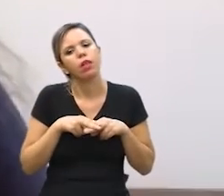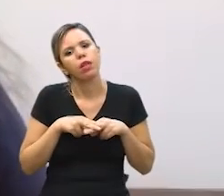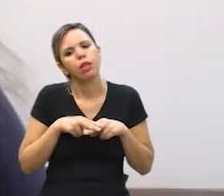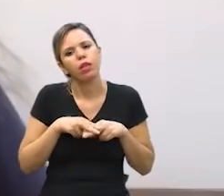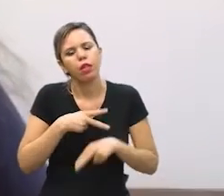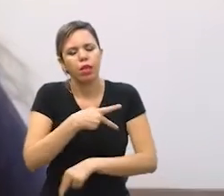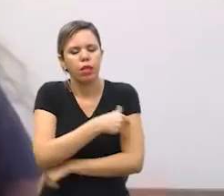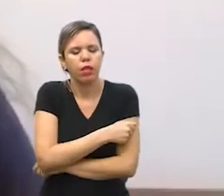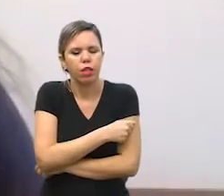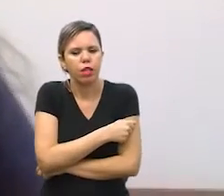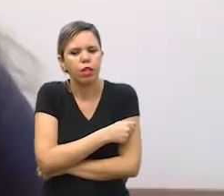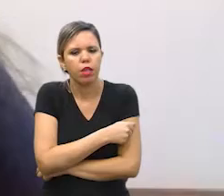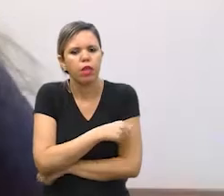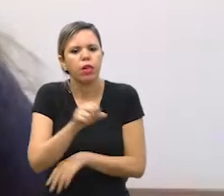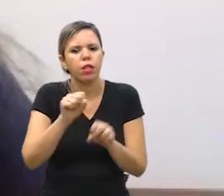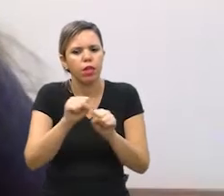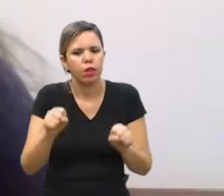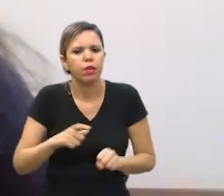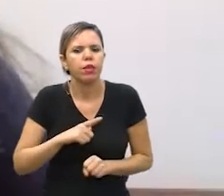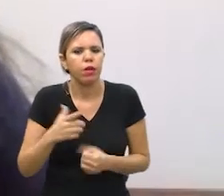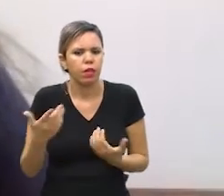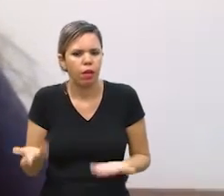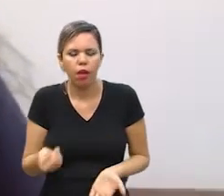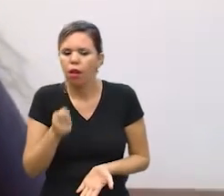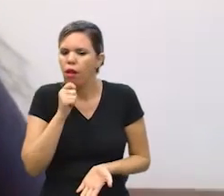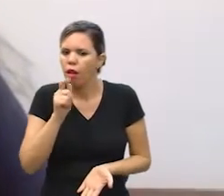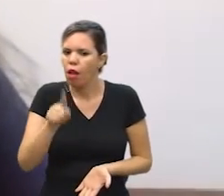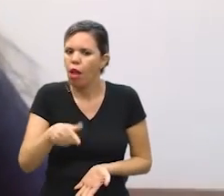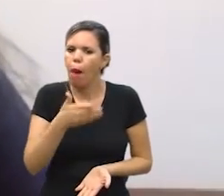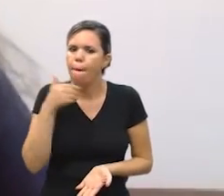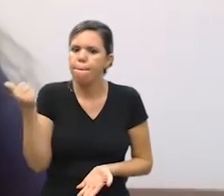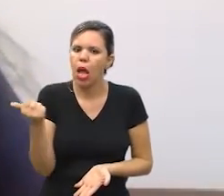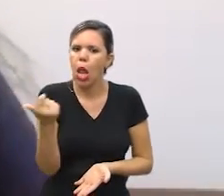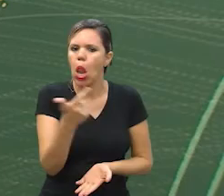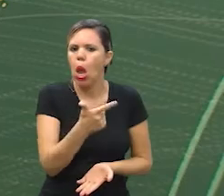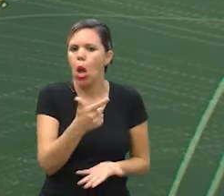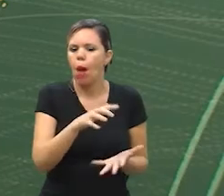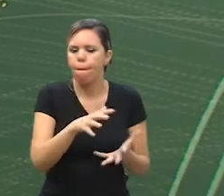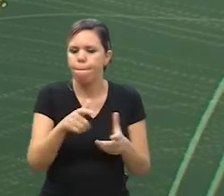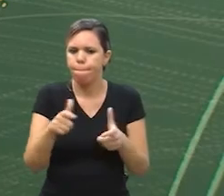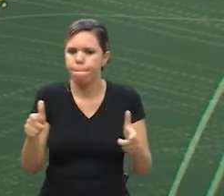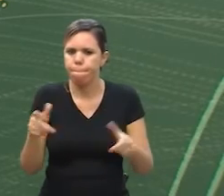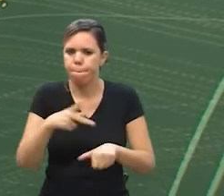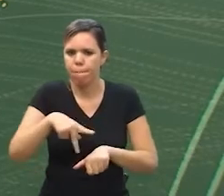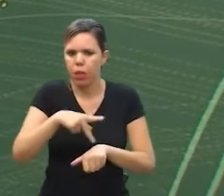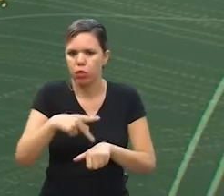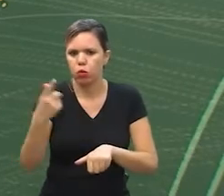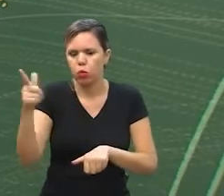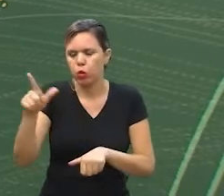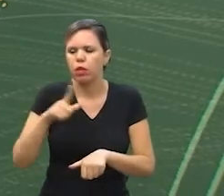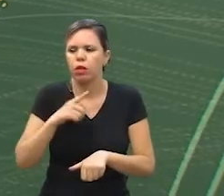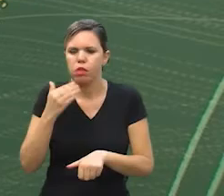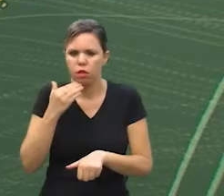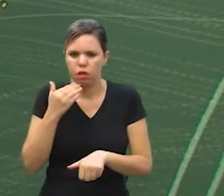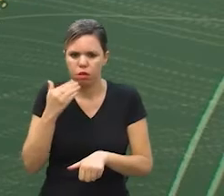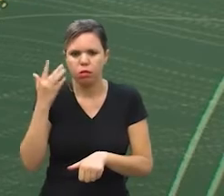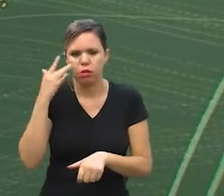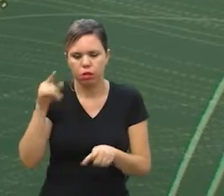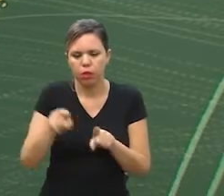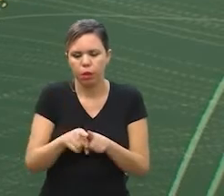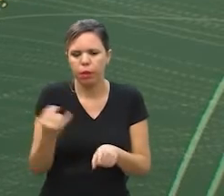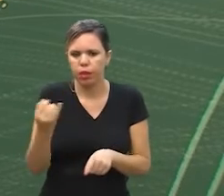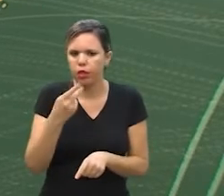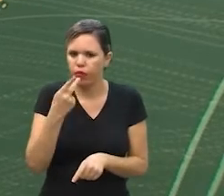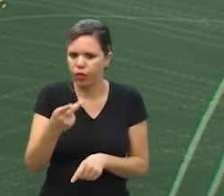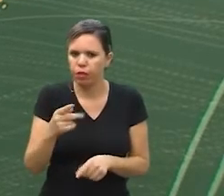vacina do sistema que a gente tem que ainda é melhor do que a grande maioria dos países tem defeitos e eu acho importante a gente